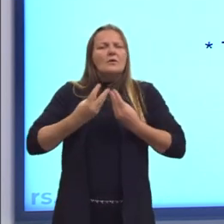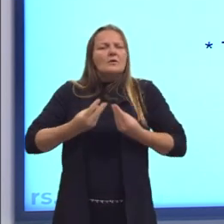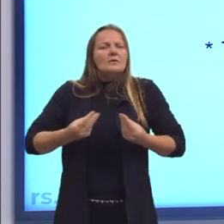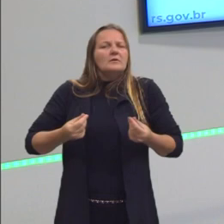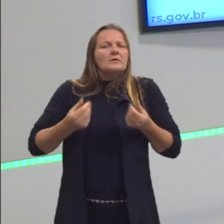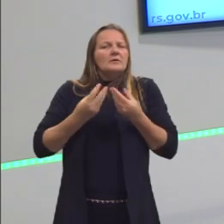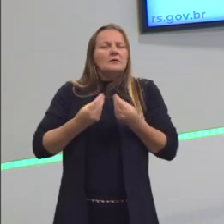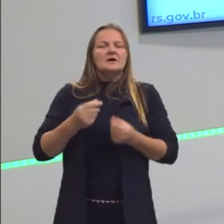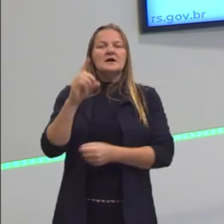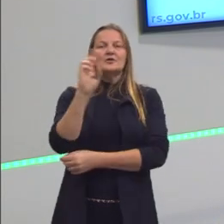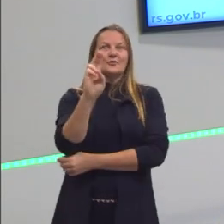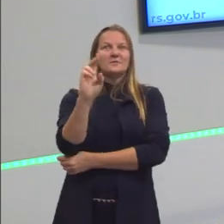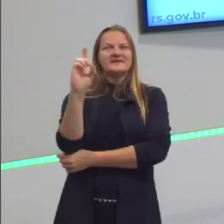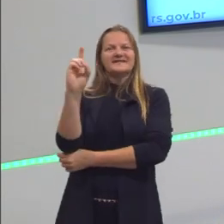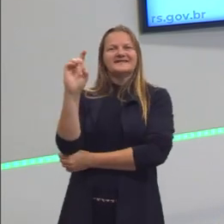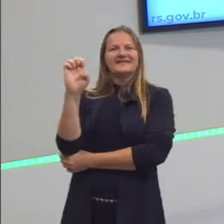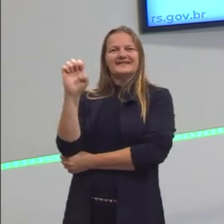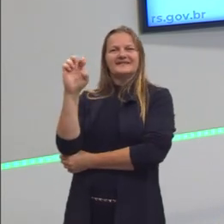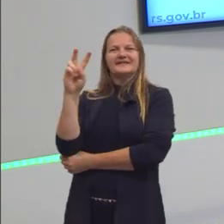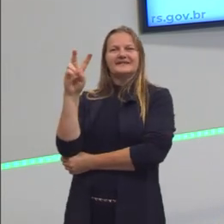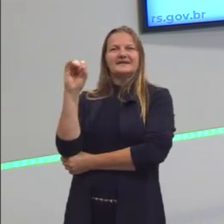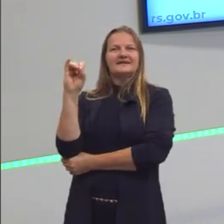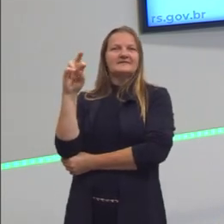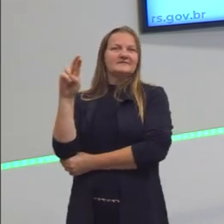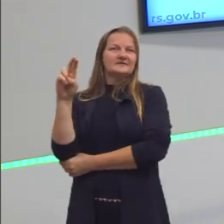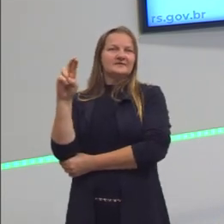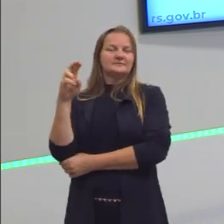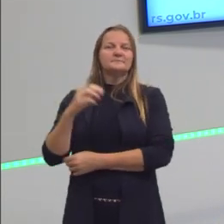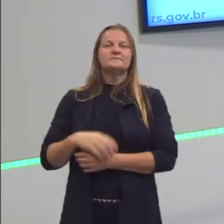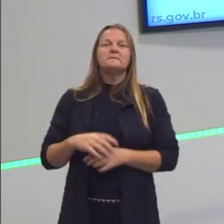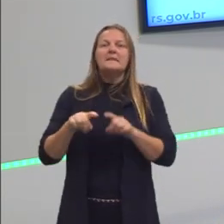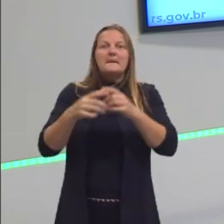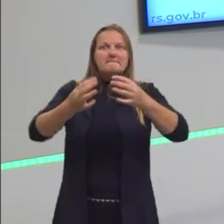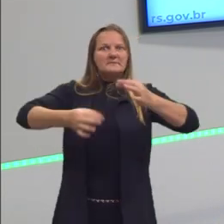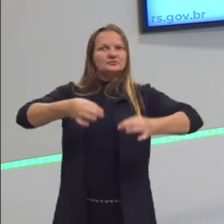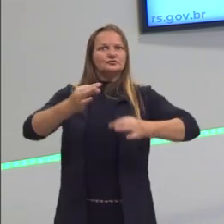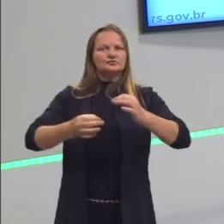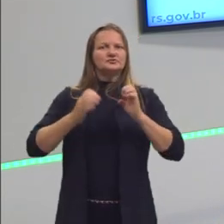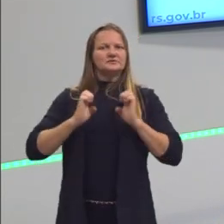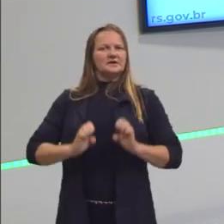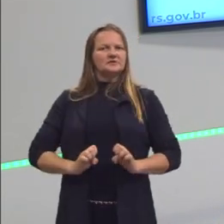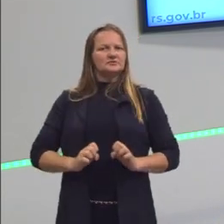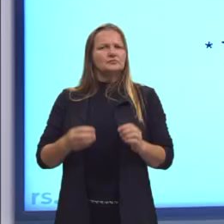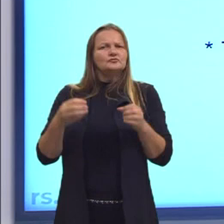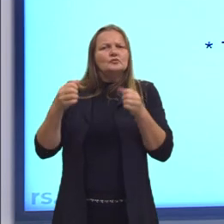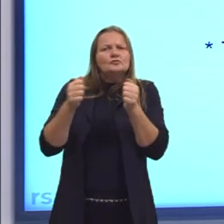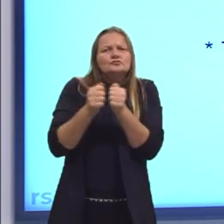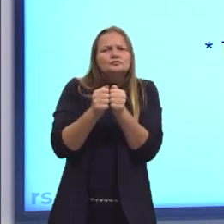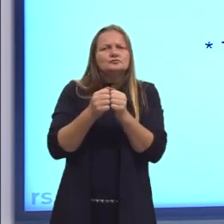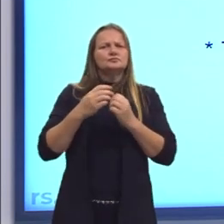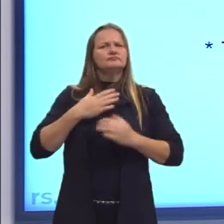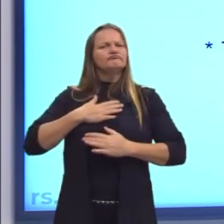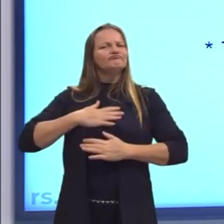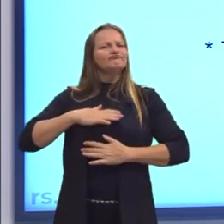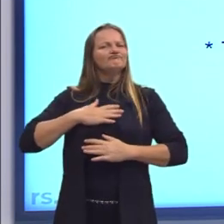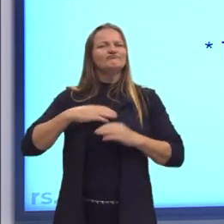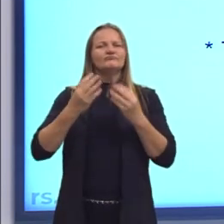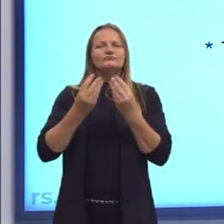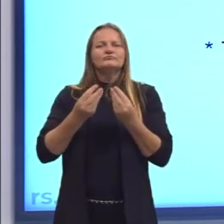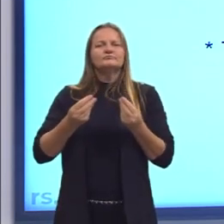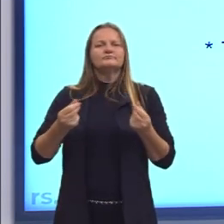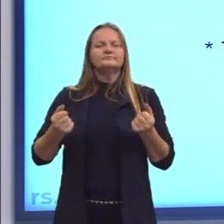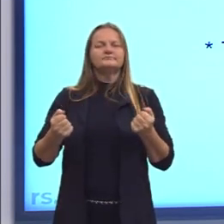era o devir, o constante movimento, mas a justiça, ética, seria uma conformidade. E o